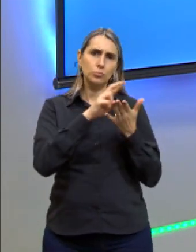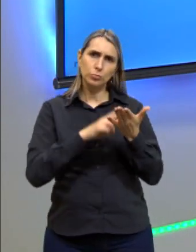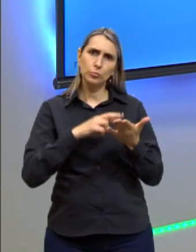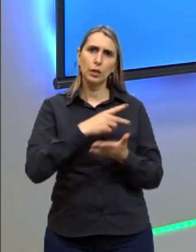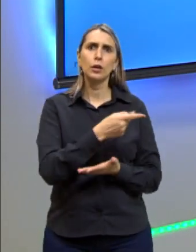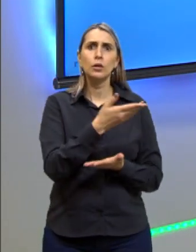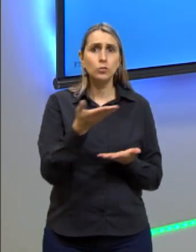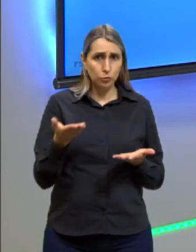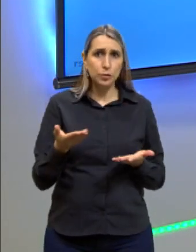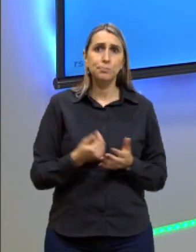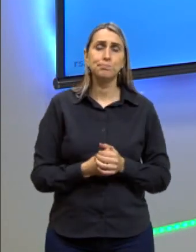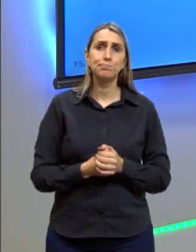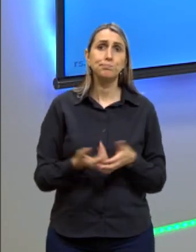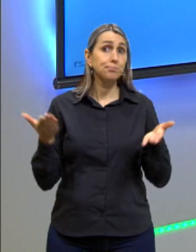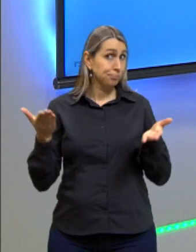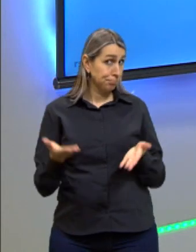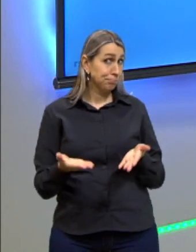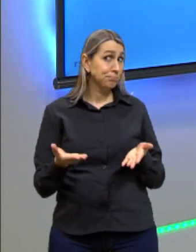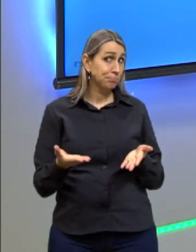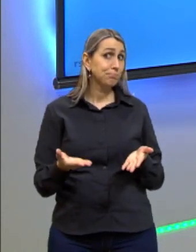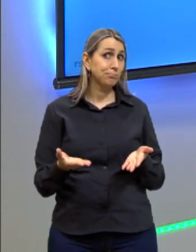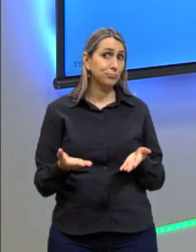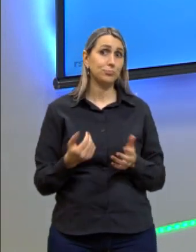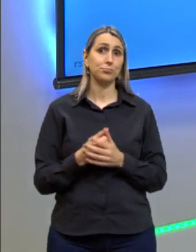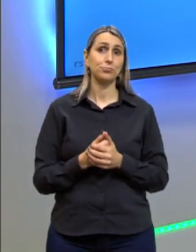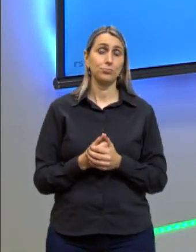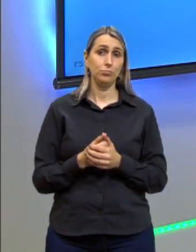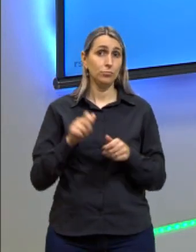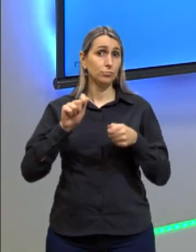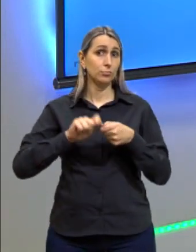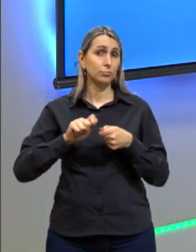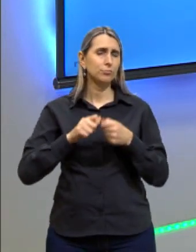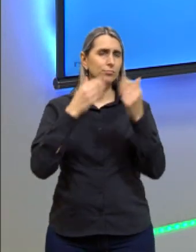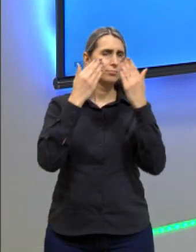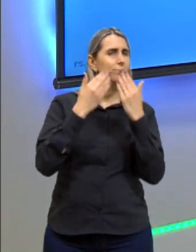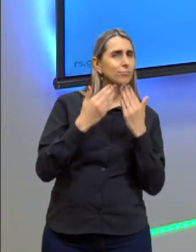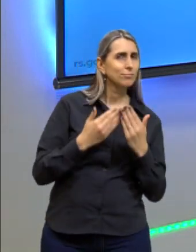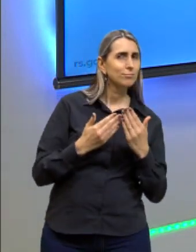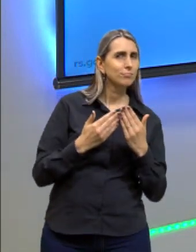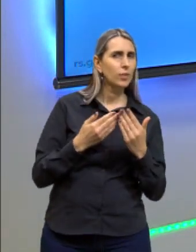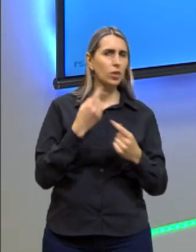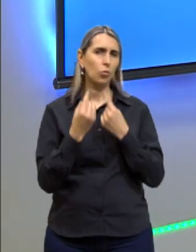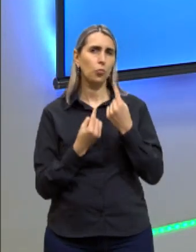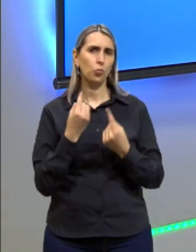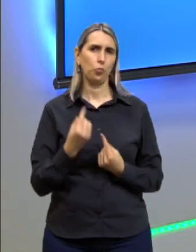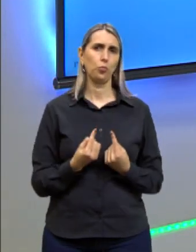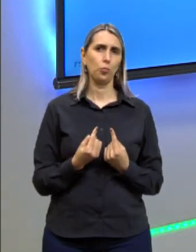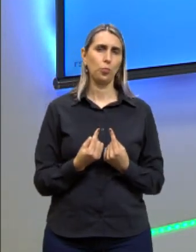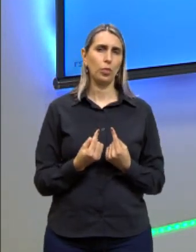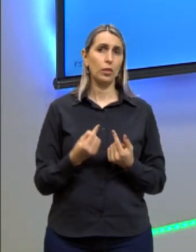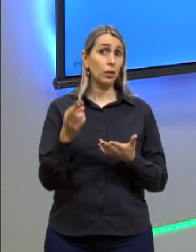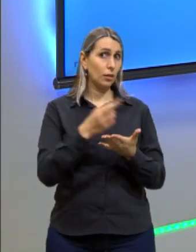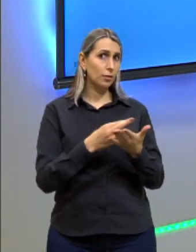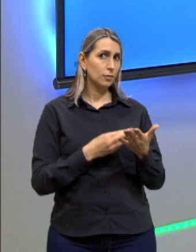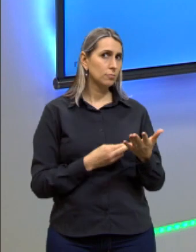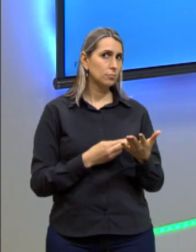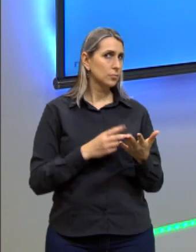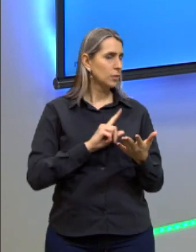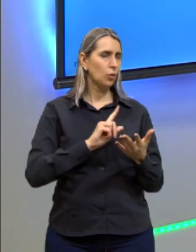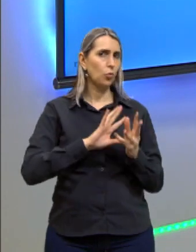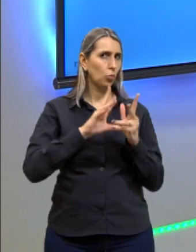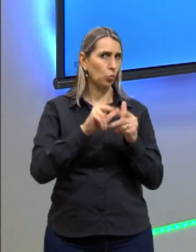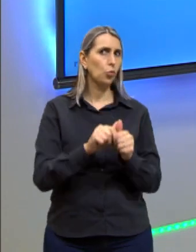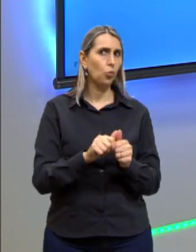Hoje a gente vai, na verdade, realizar a análise de algumas redações. Não todas